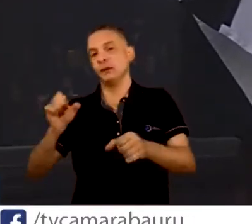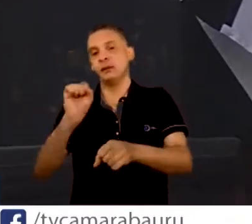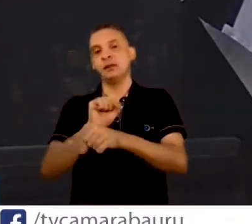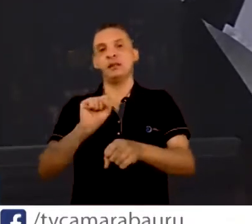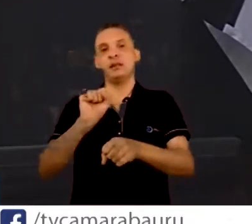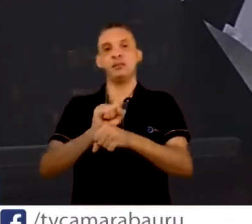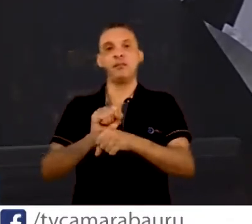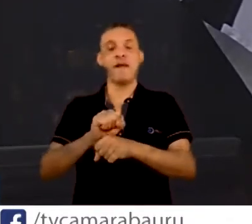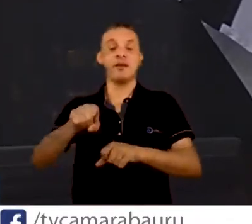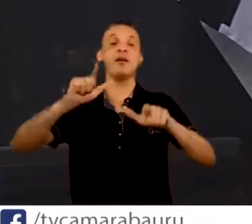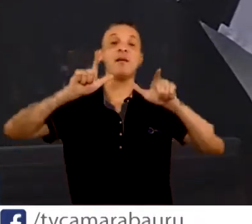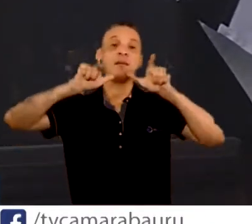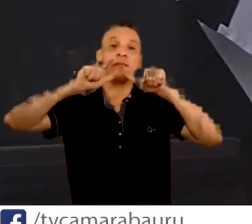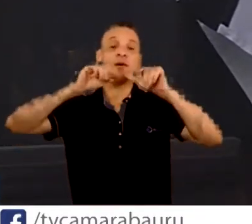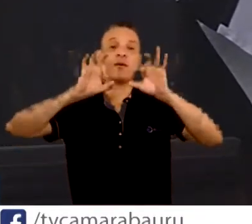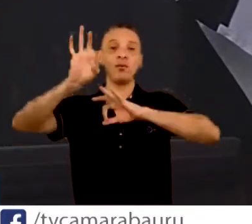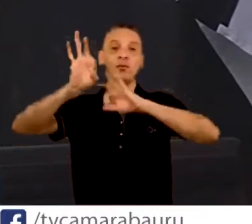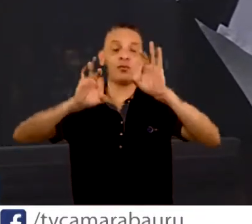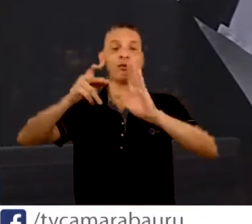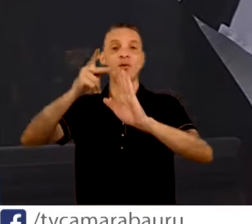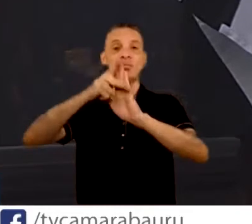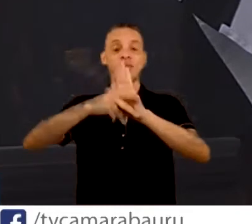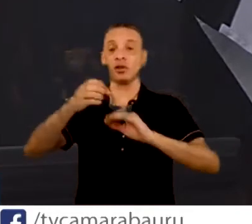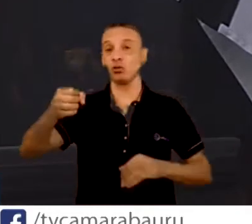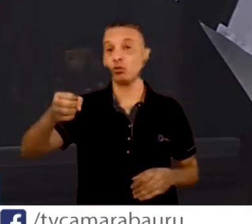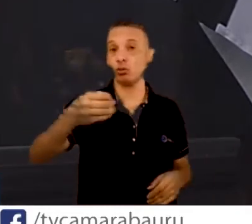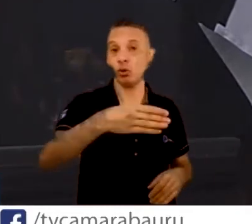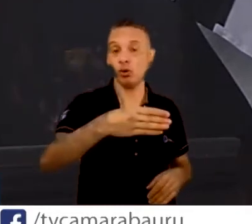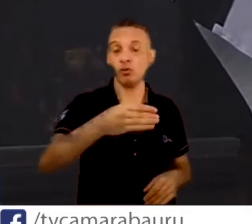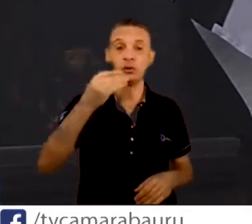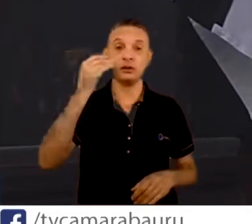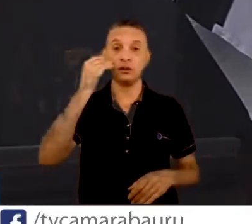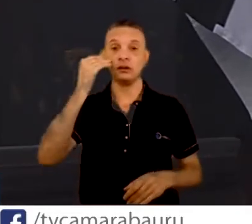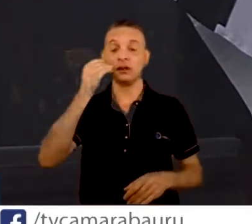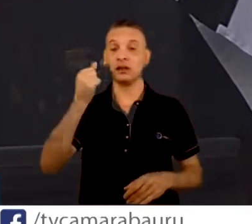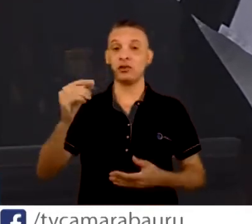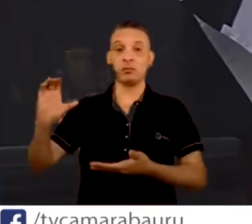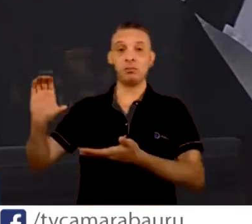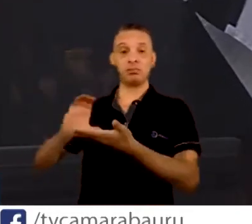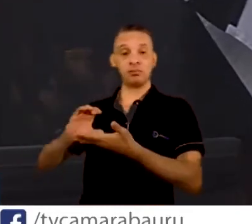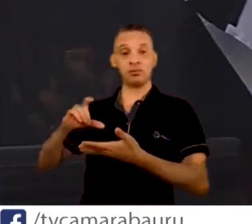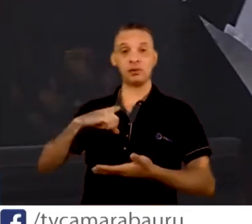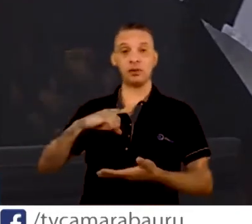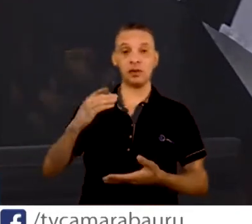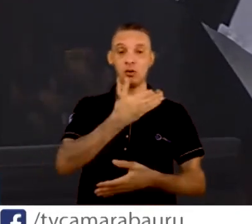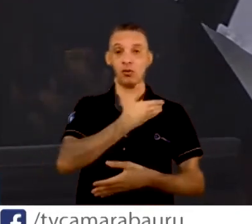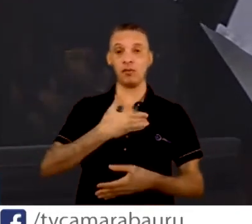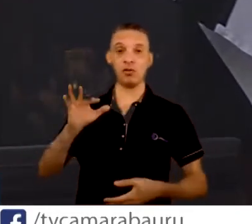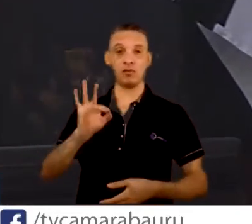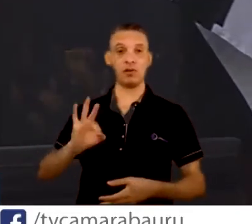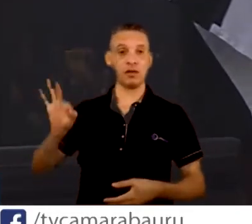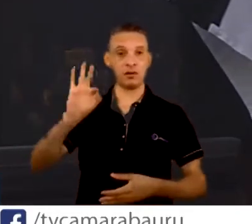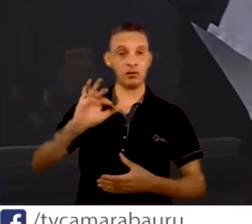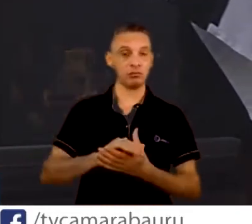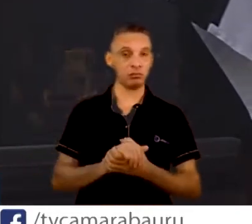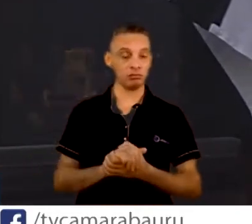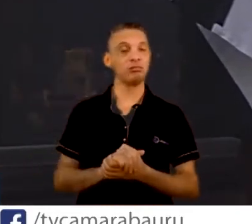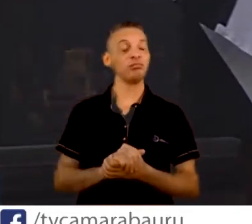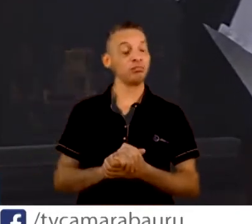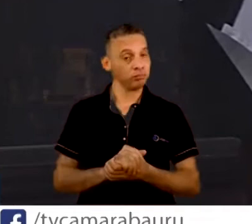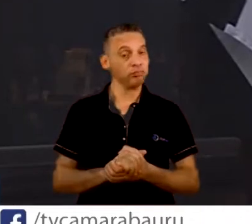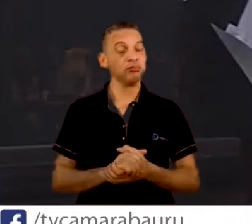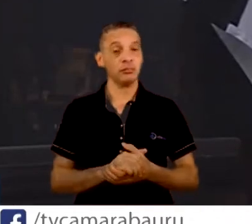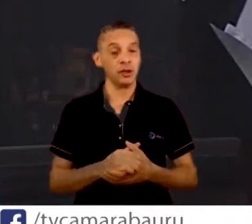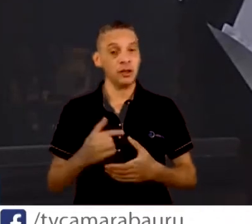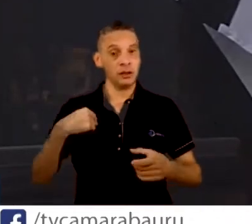projeto para encaminhar, tentar manter os recursos a fundos perdidos? Então, a minha preocupação é essa.